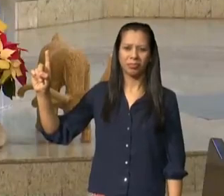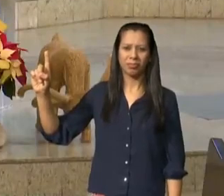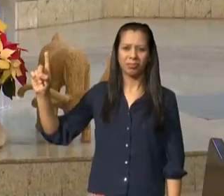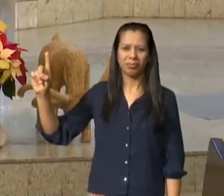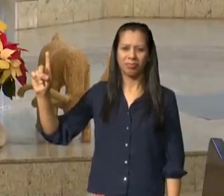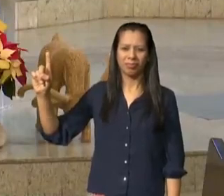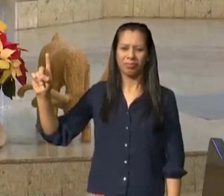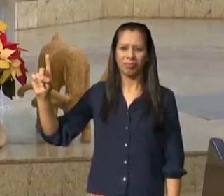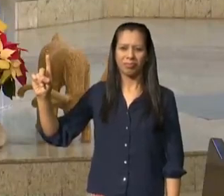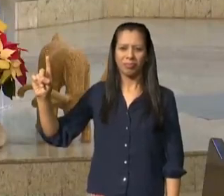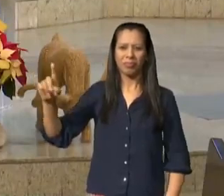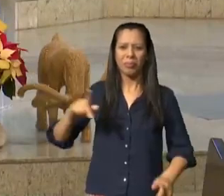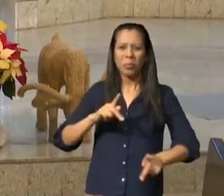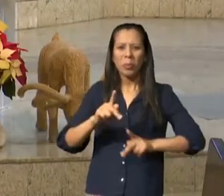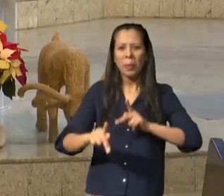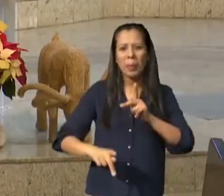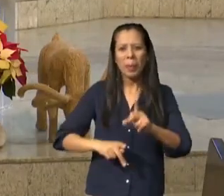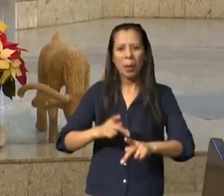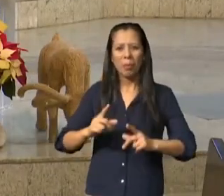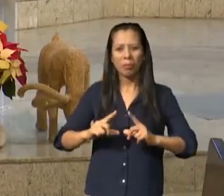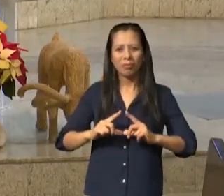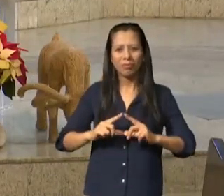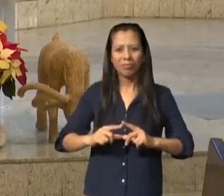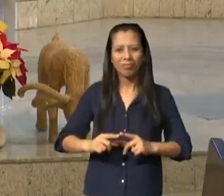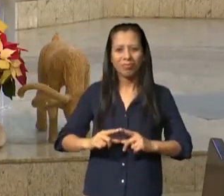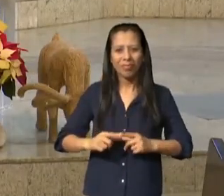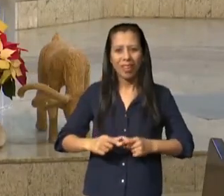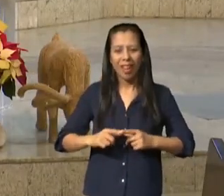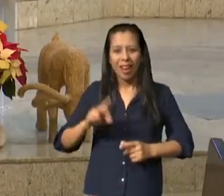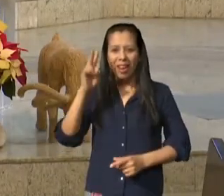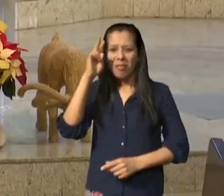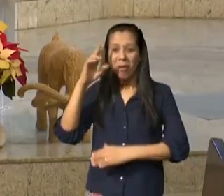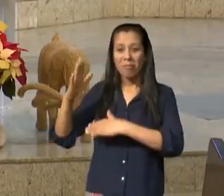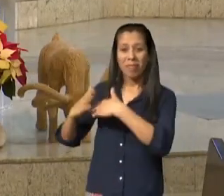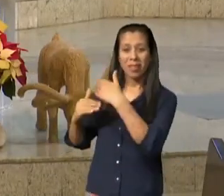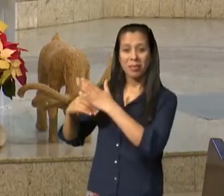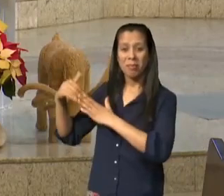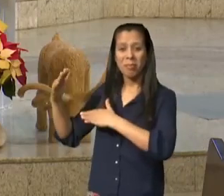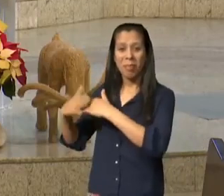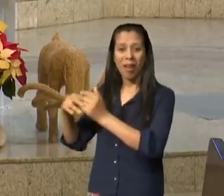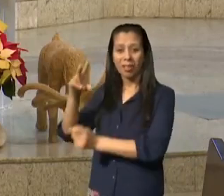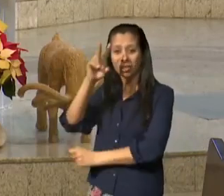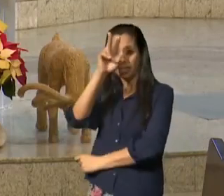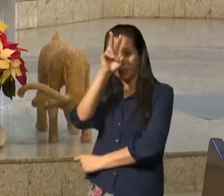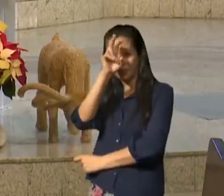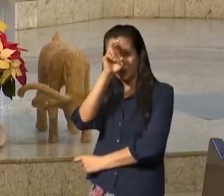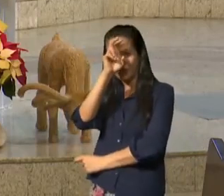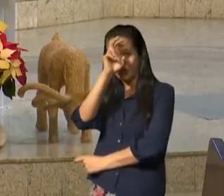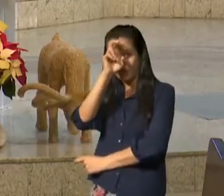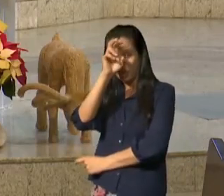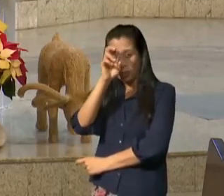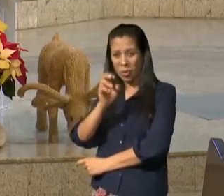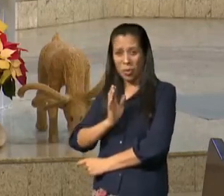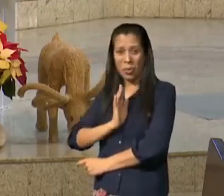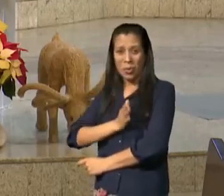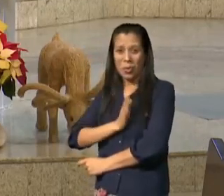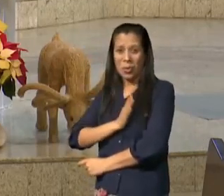escondidas sozinhos praticavam aquilo que o seu coração estava cheio